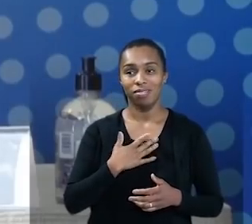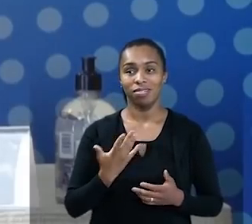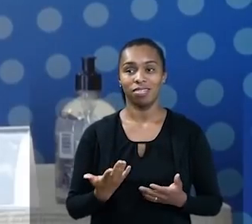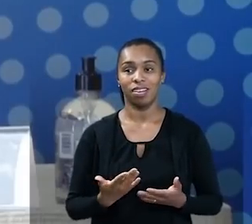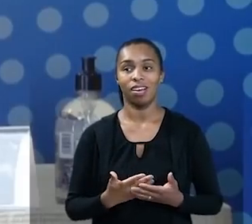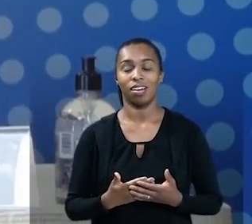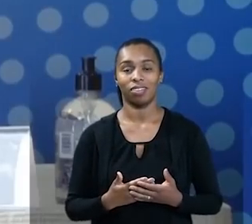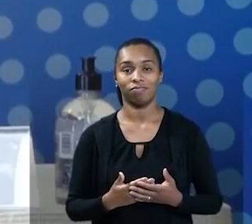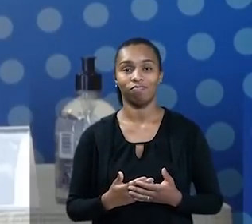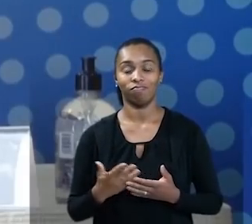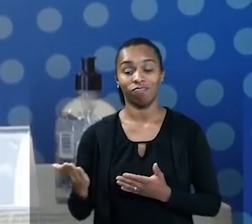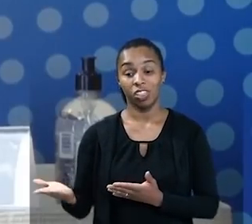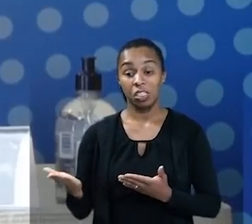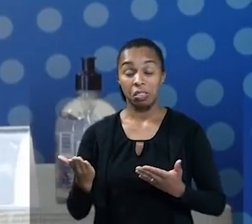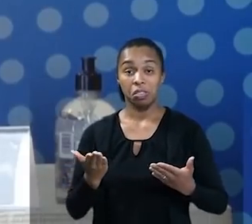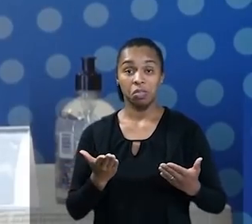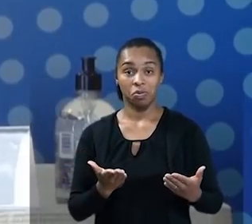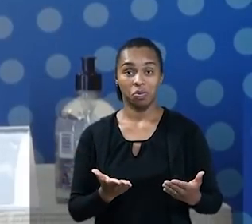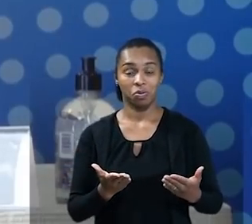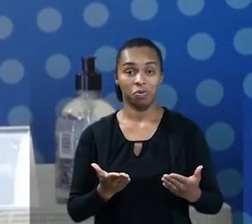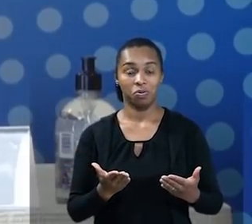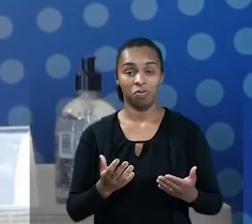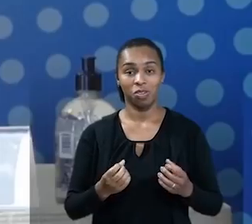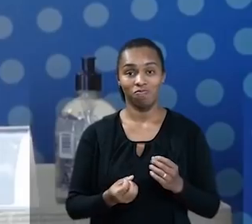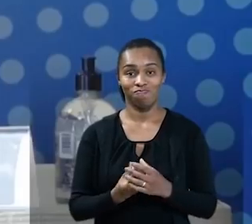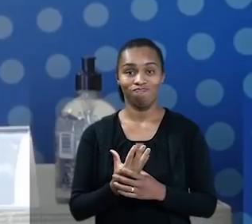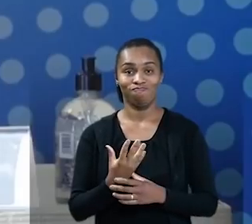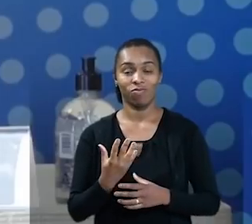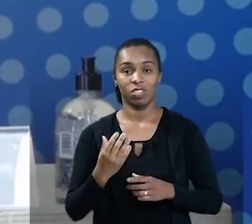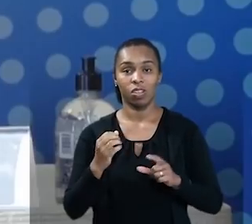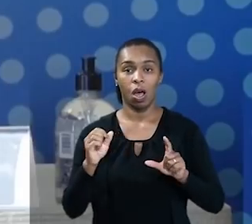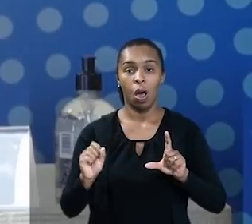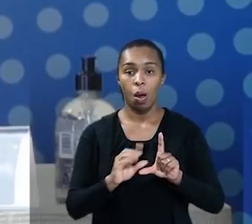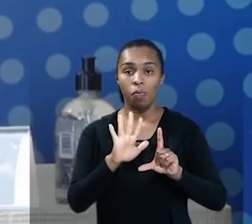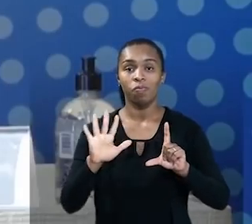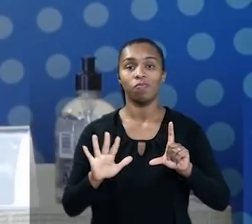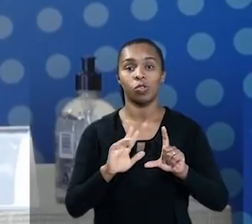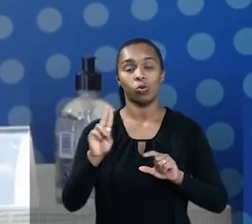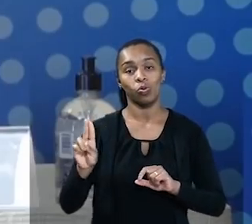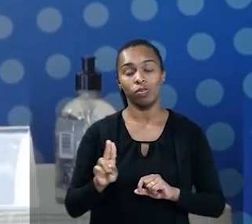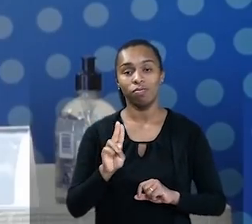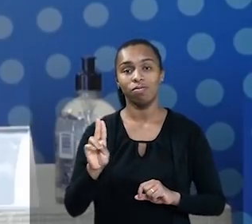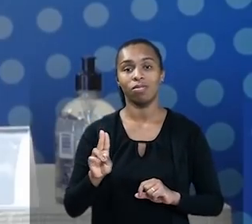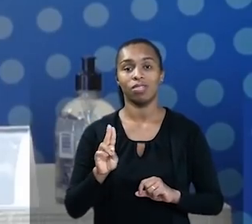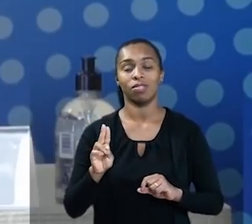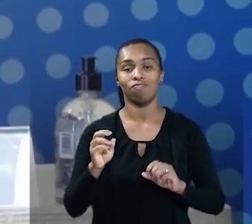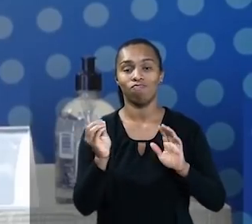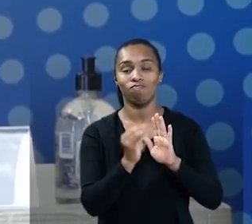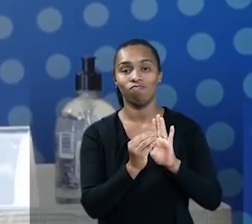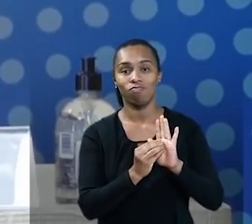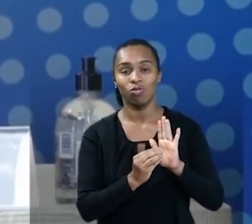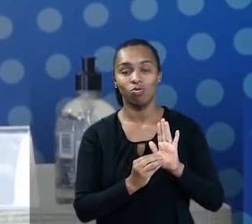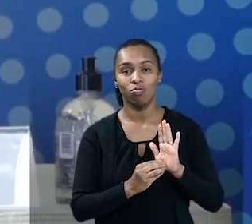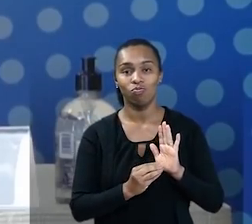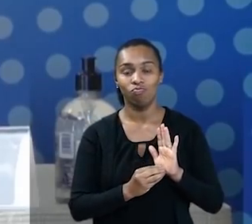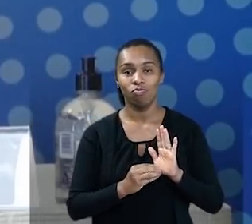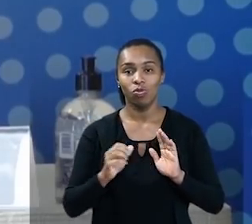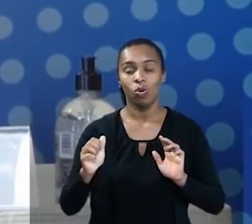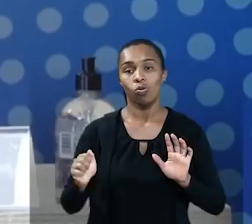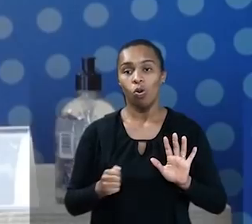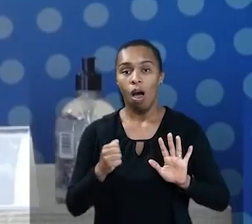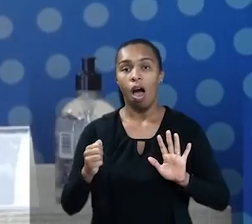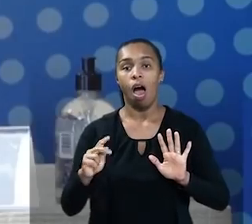atendemos o convite de lançamento da plataforma universitária de conteúdo audiovisual.